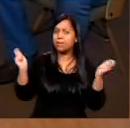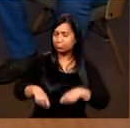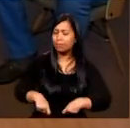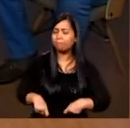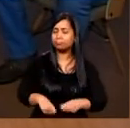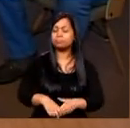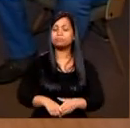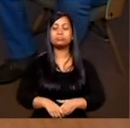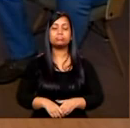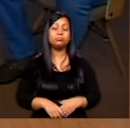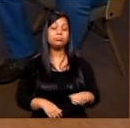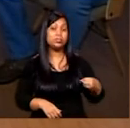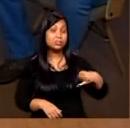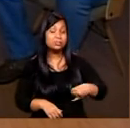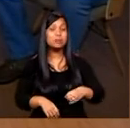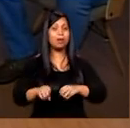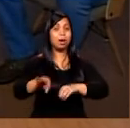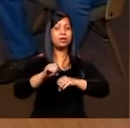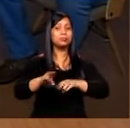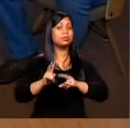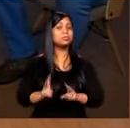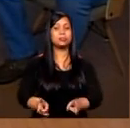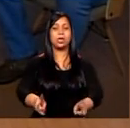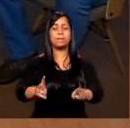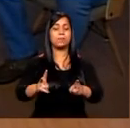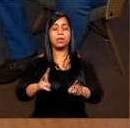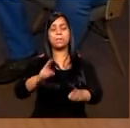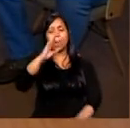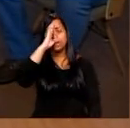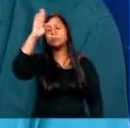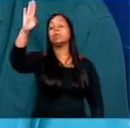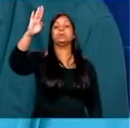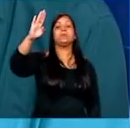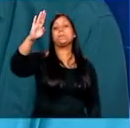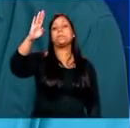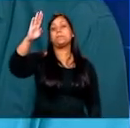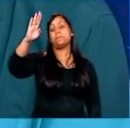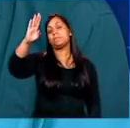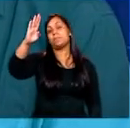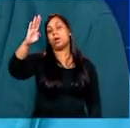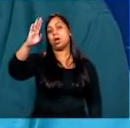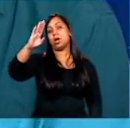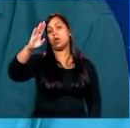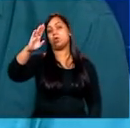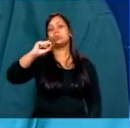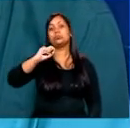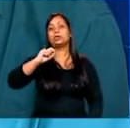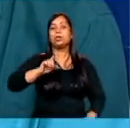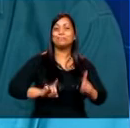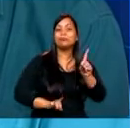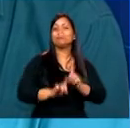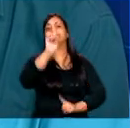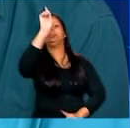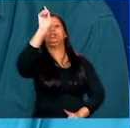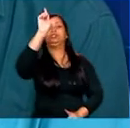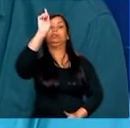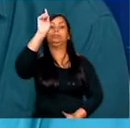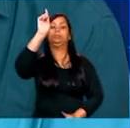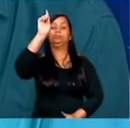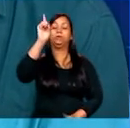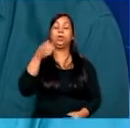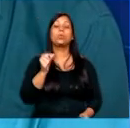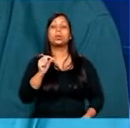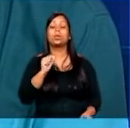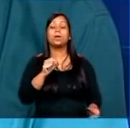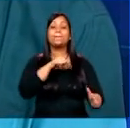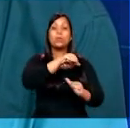recebem lá? A educação sempre foi o principal meio de ascensão social, né? de mudança de vida. É o que